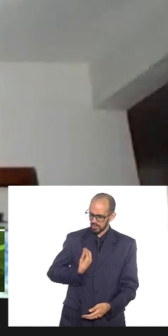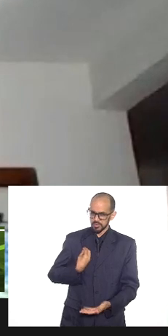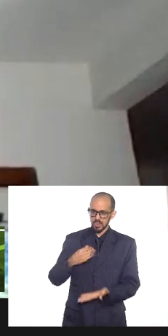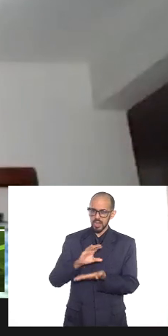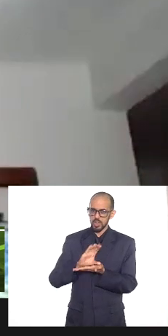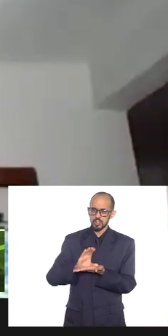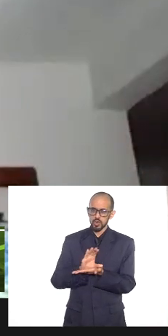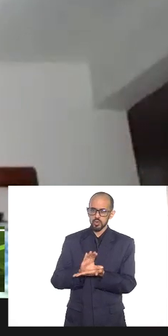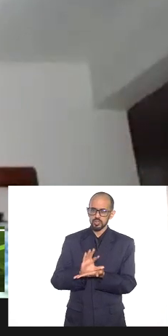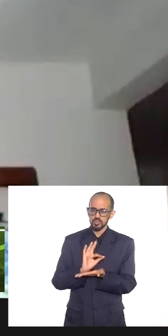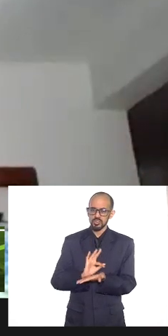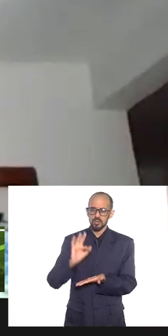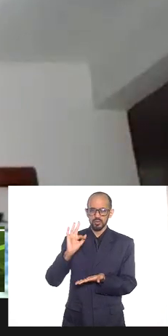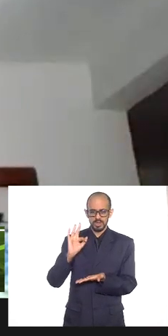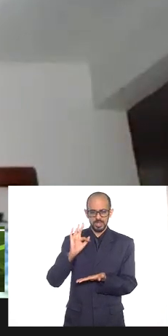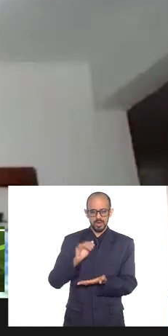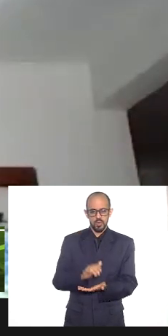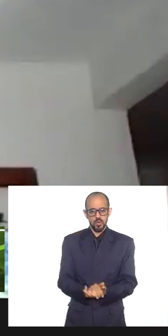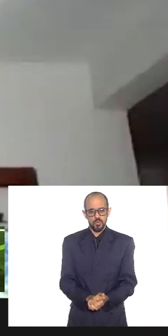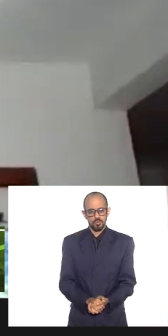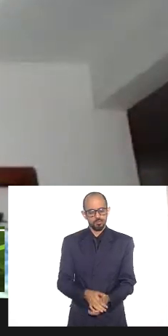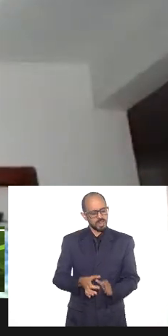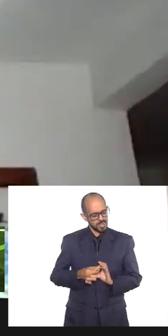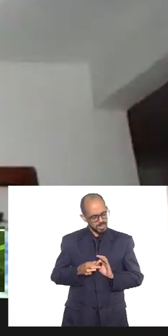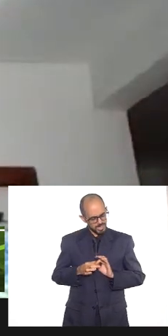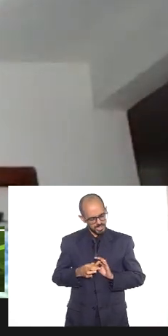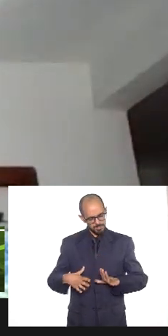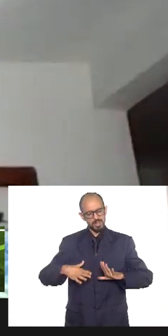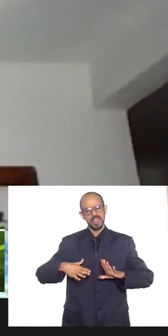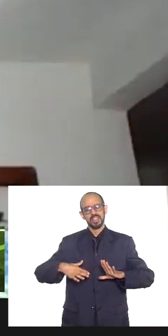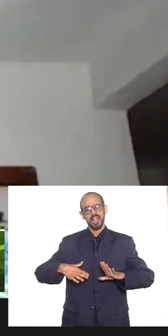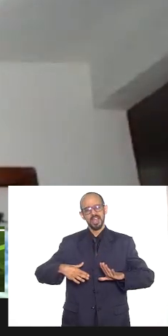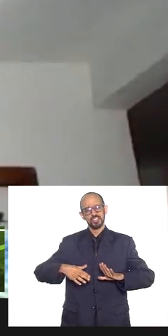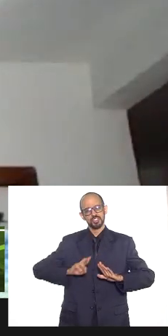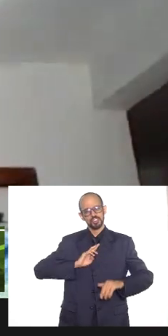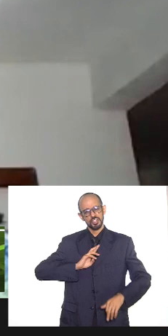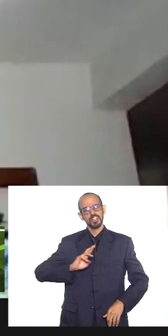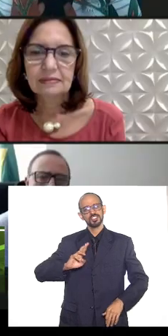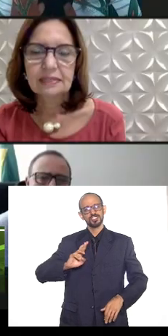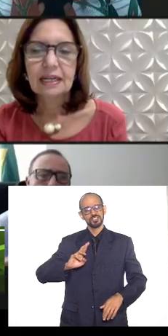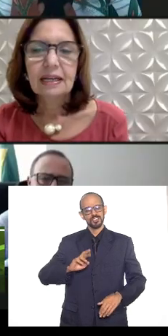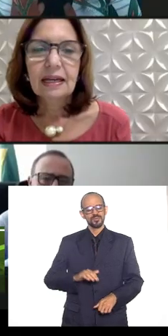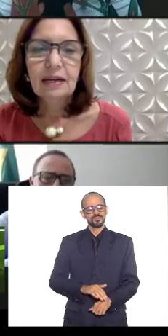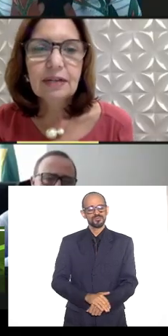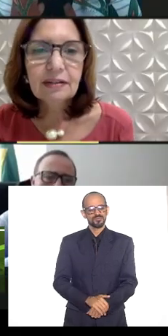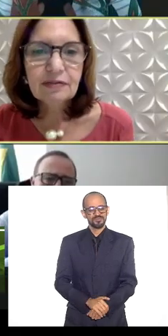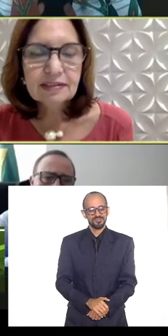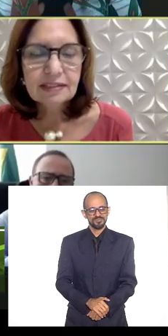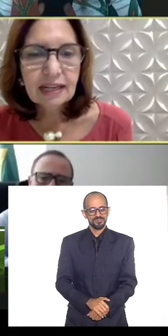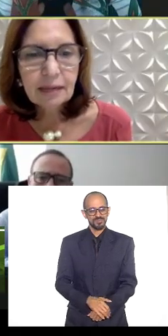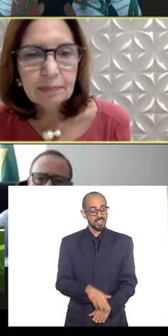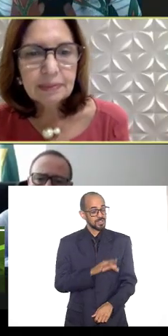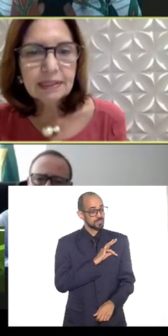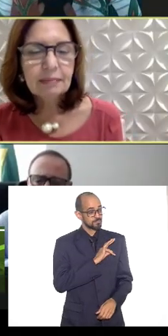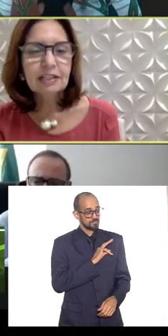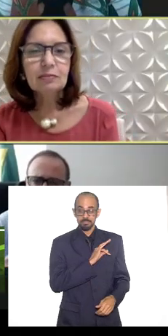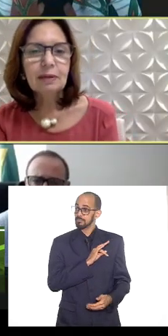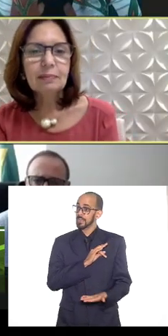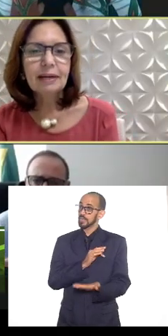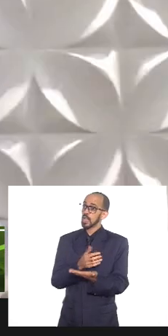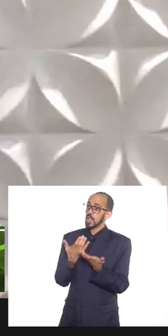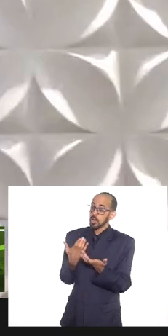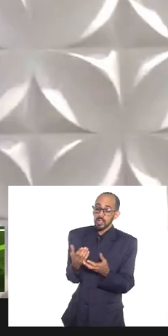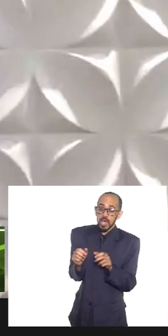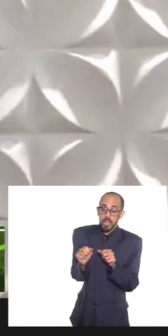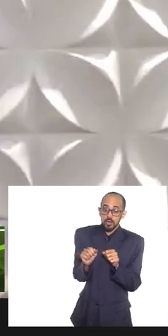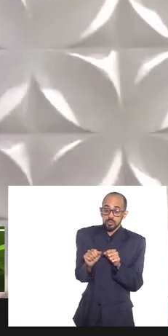que é a constituição federal pela liberdade religiosa religiosa eu queria fazer rapidamente uma